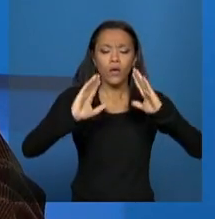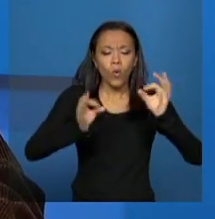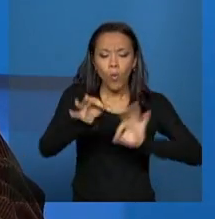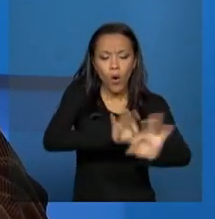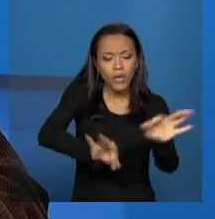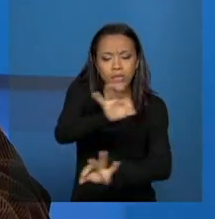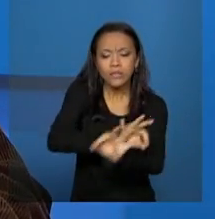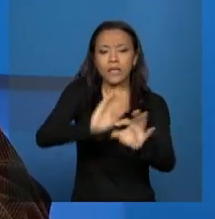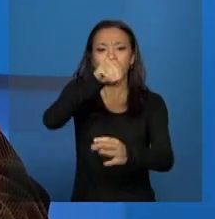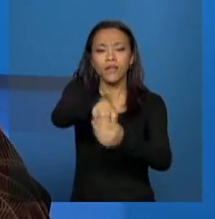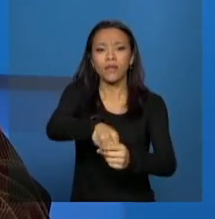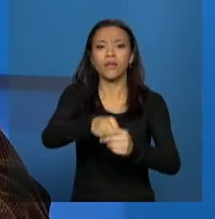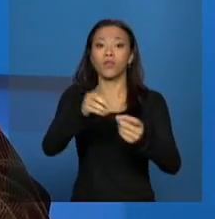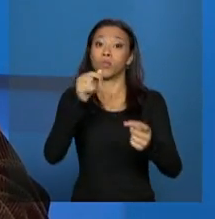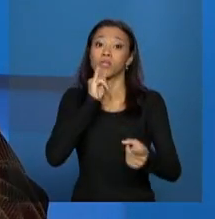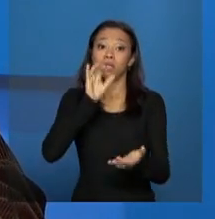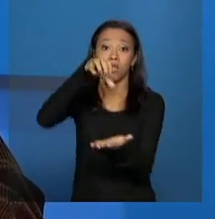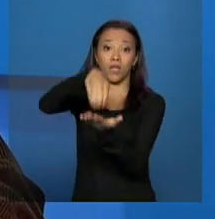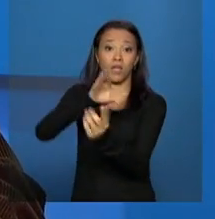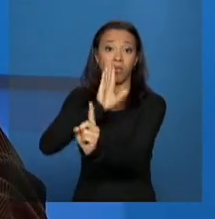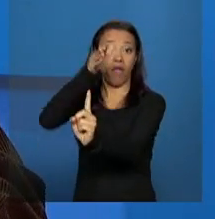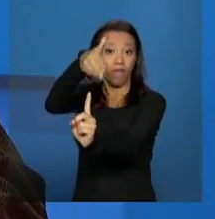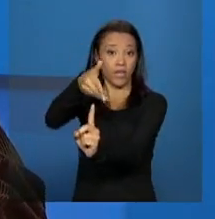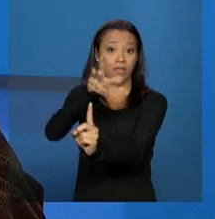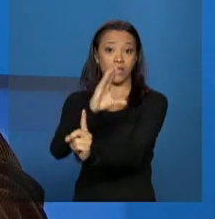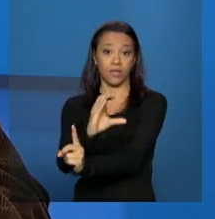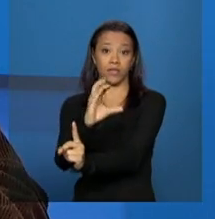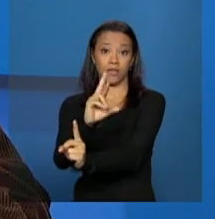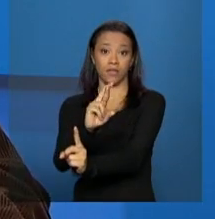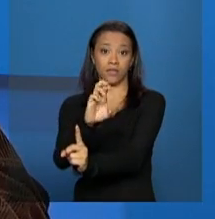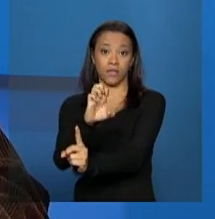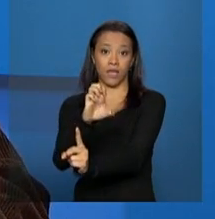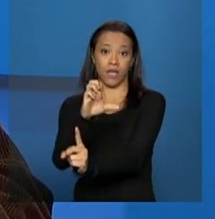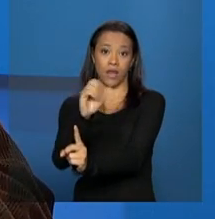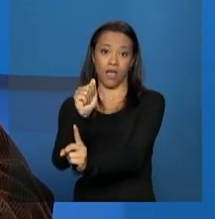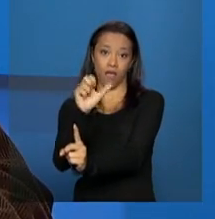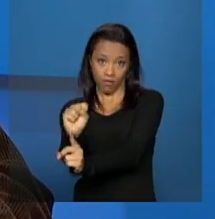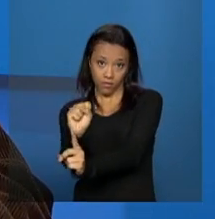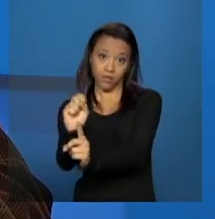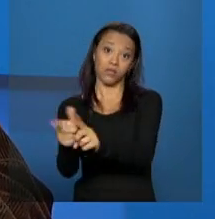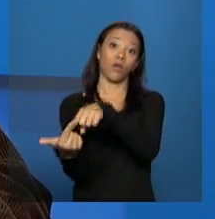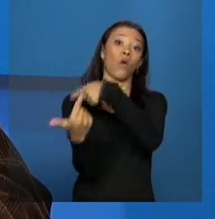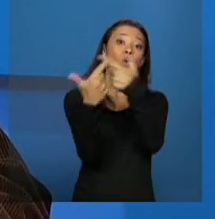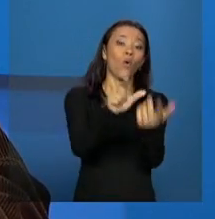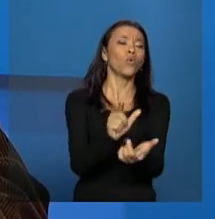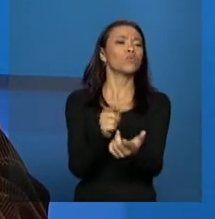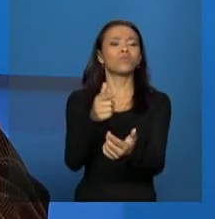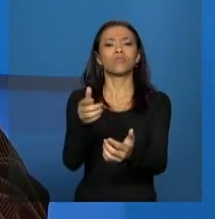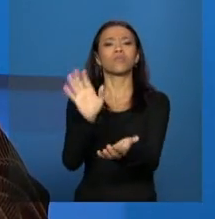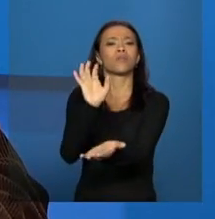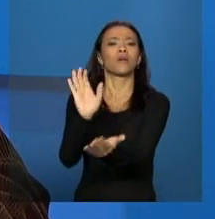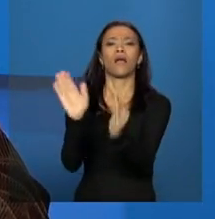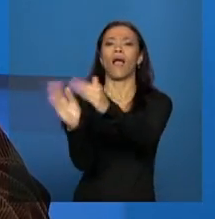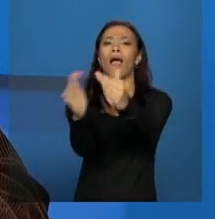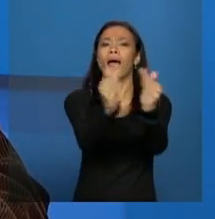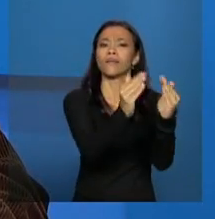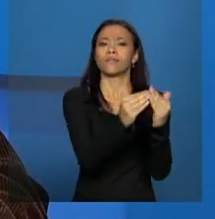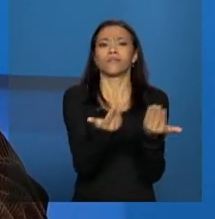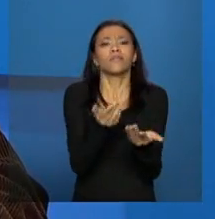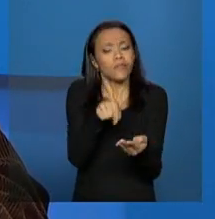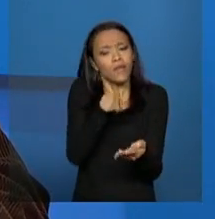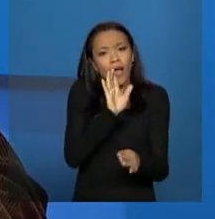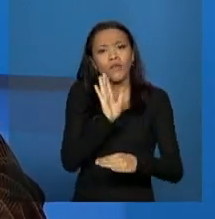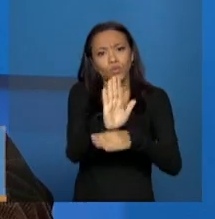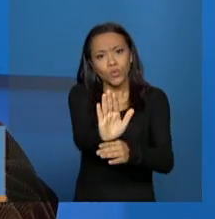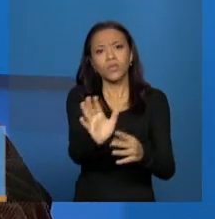dinâmica, nos CREA, Centros de Referência Especializada em Assistência Social, e outros equipamentos, né, os Centros POPs, esses equipamentos que fazem parte da